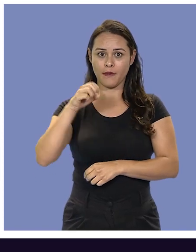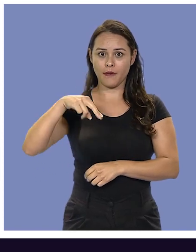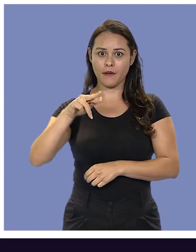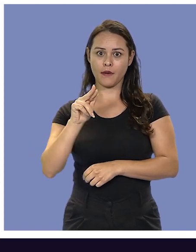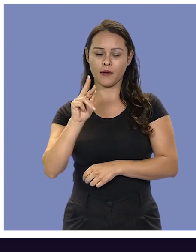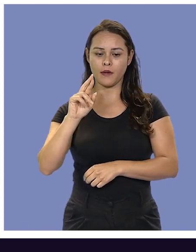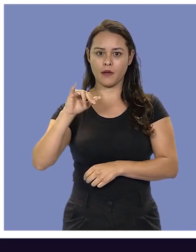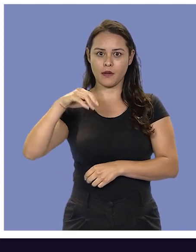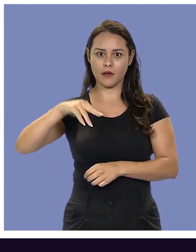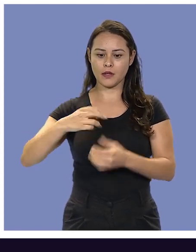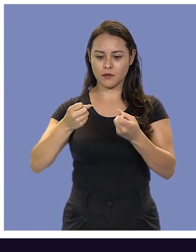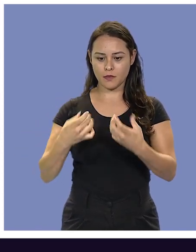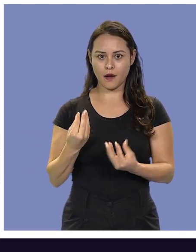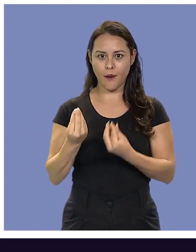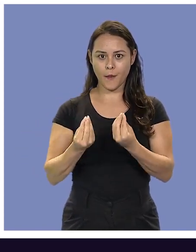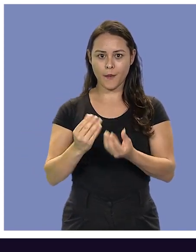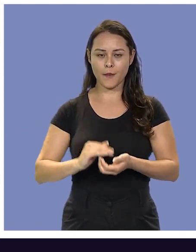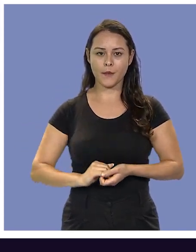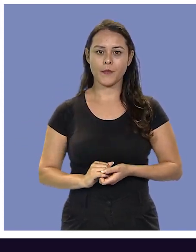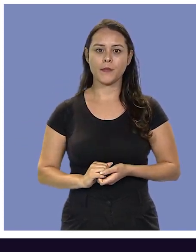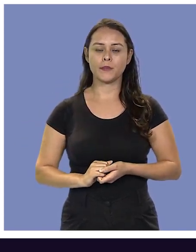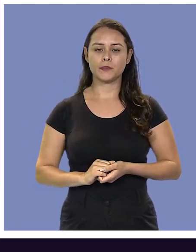Amaral e vem comigo que eu explico como.